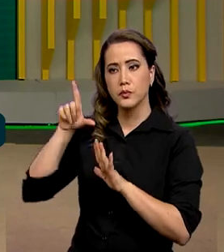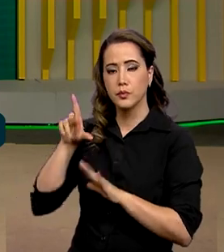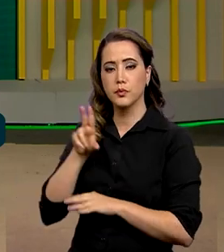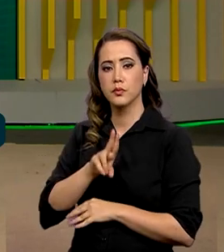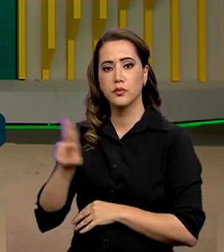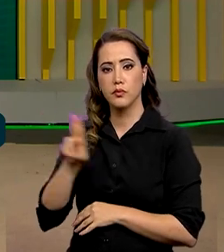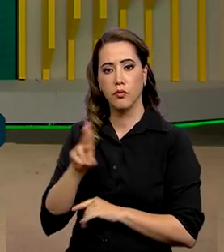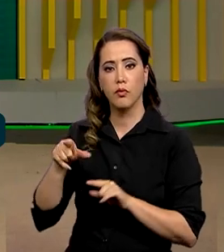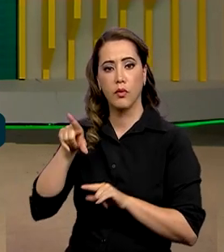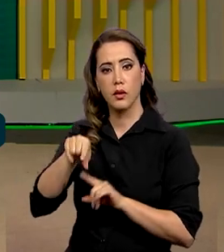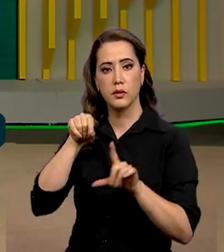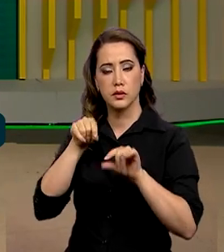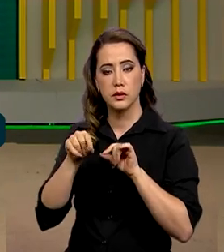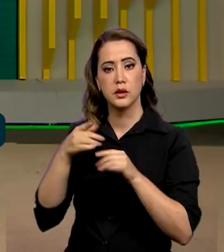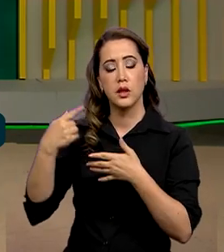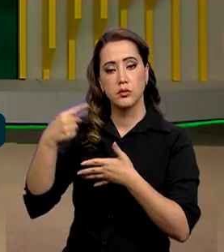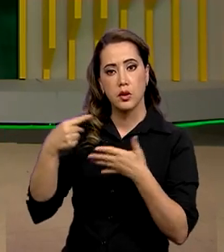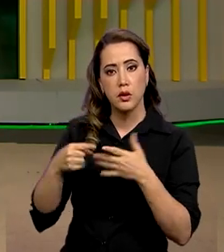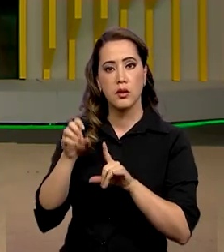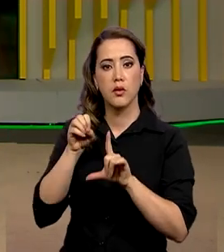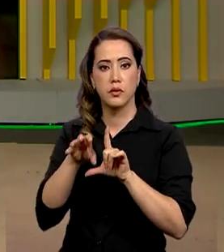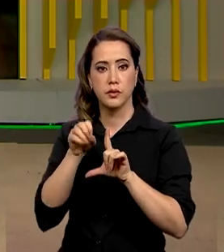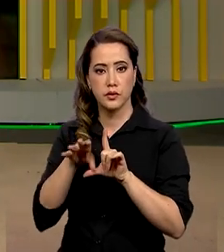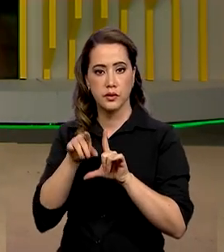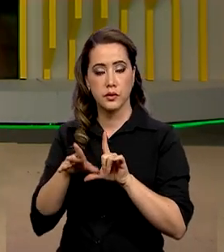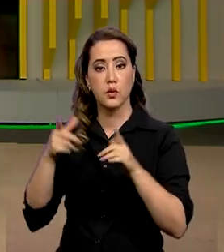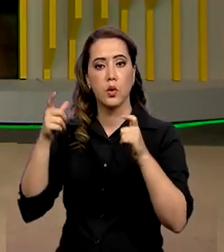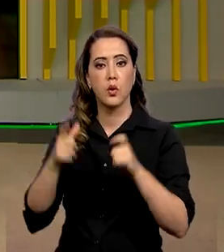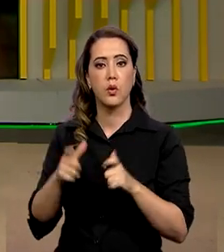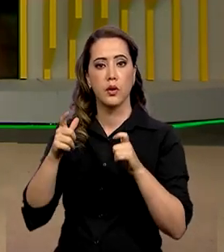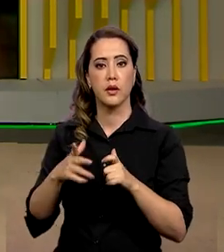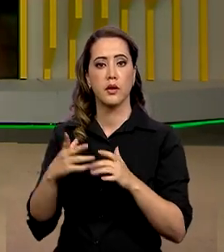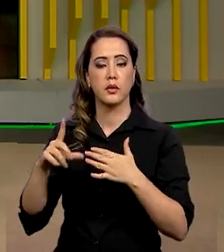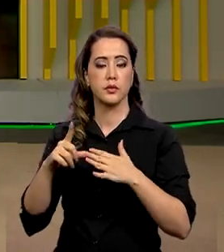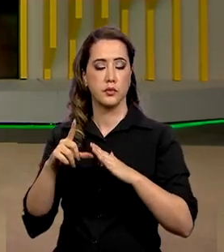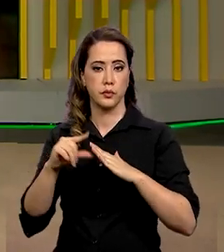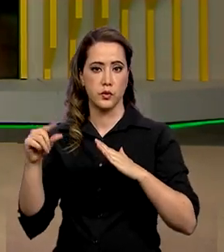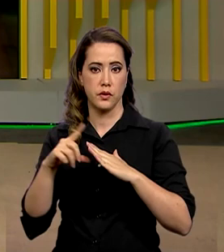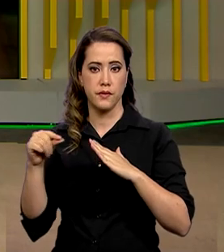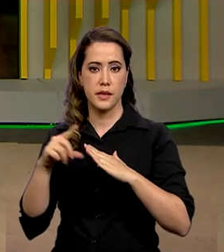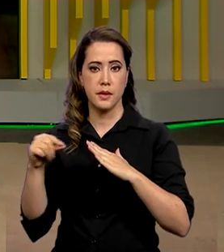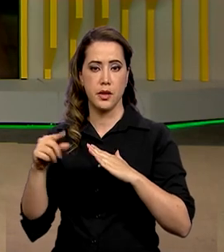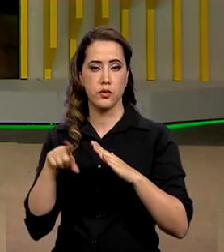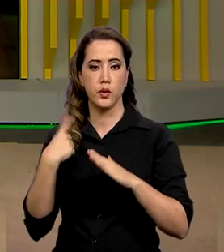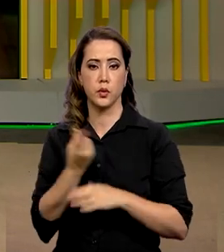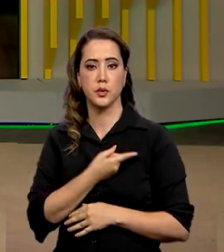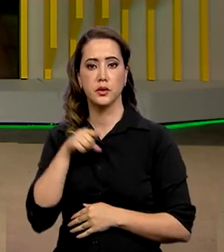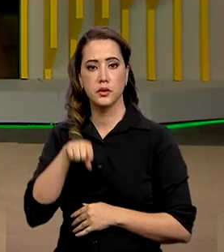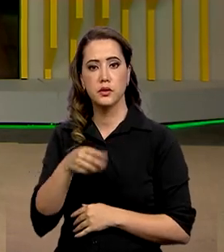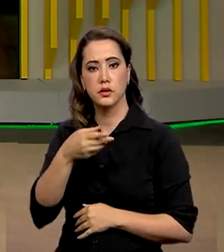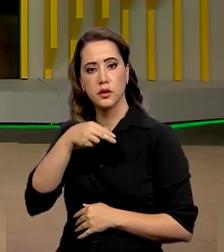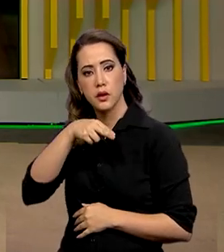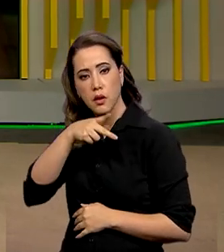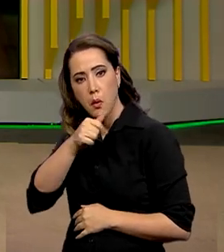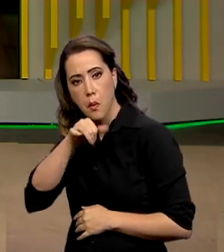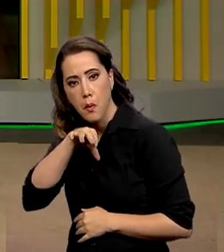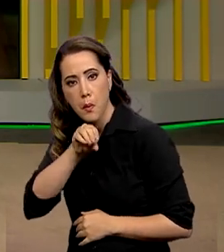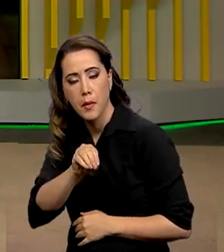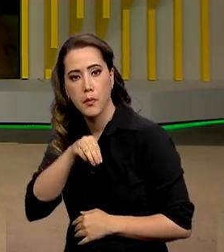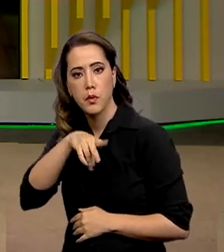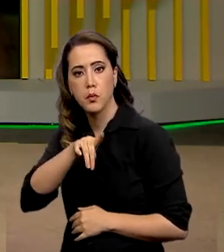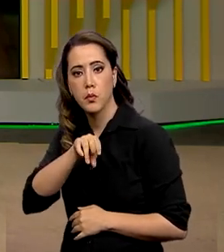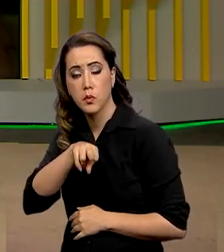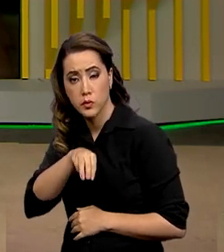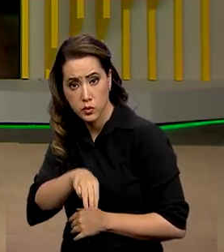todos os detalhes ao vivo, direto do Palácio da Alvorada, é o repórter Pablo Mundim, que acompanhou tudo por lá.